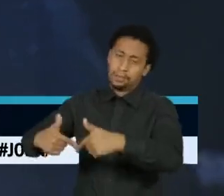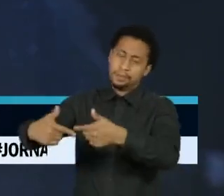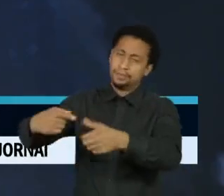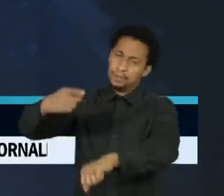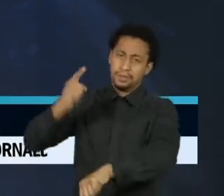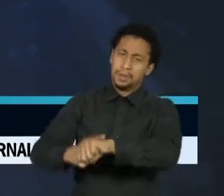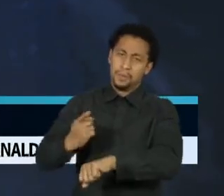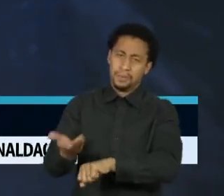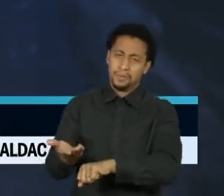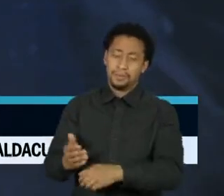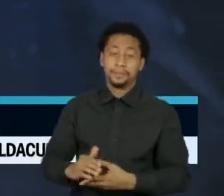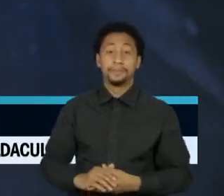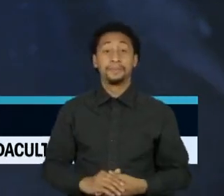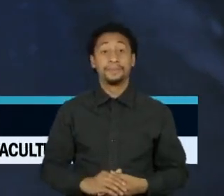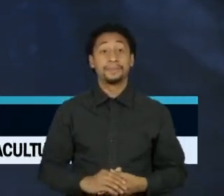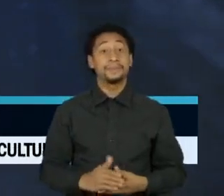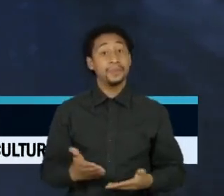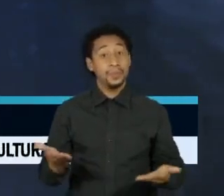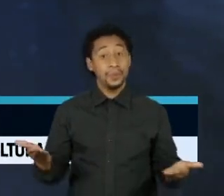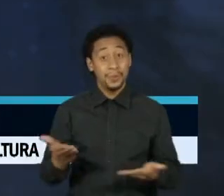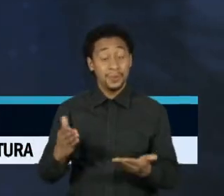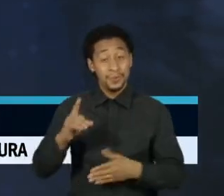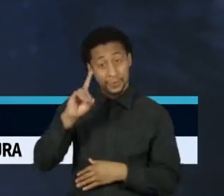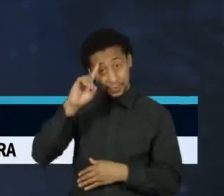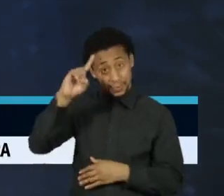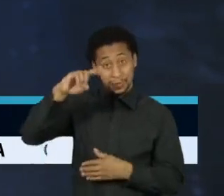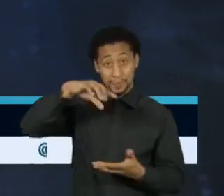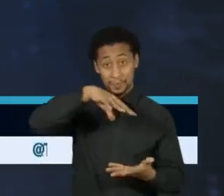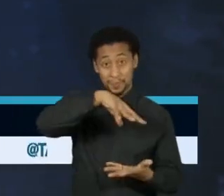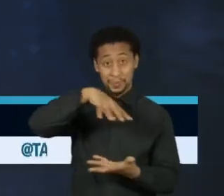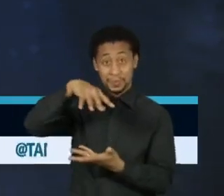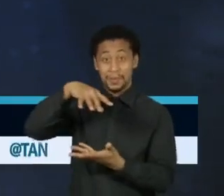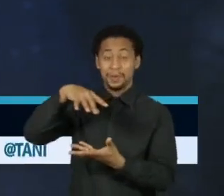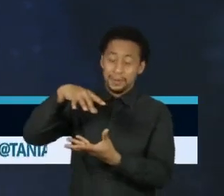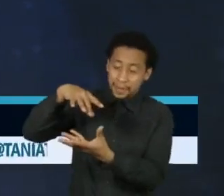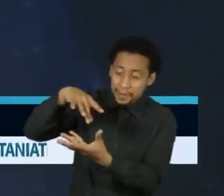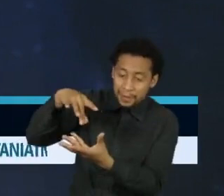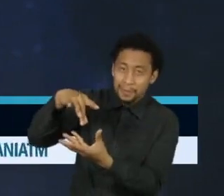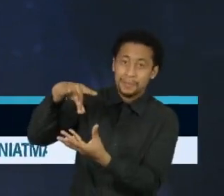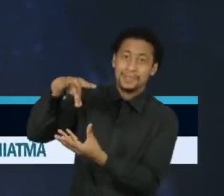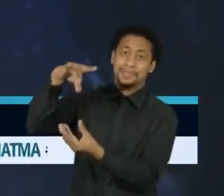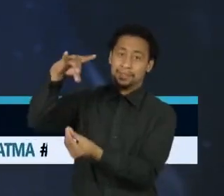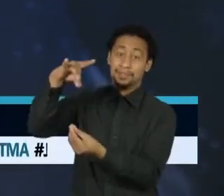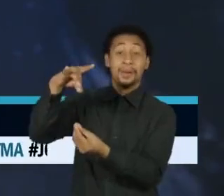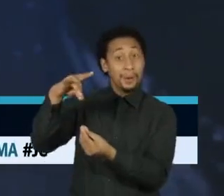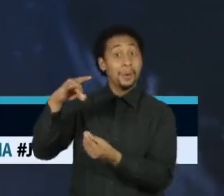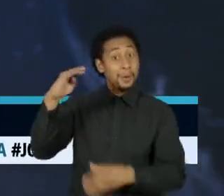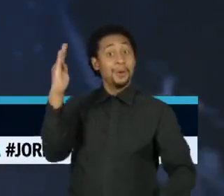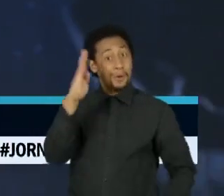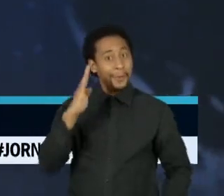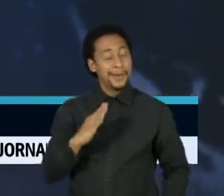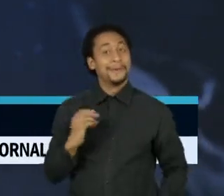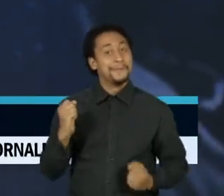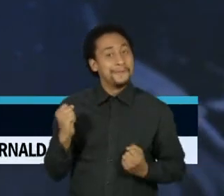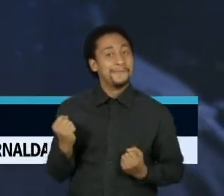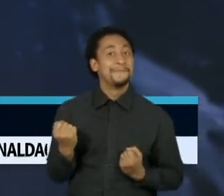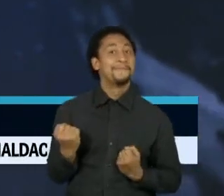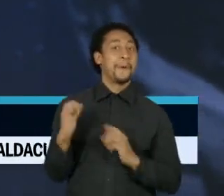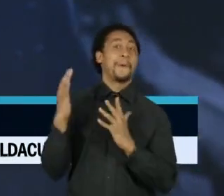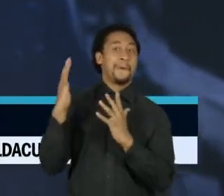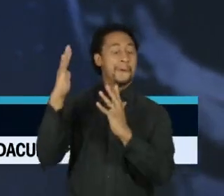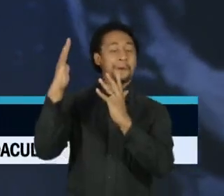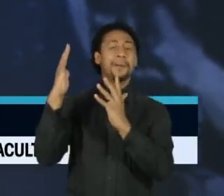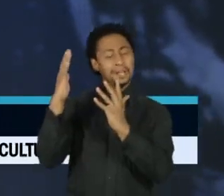E hoje, Dia Internacional da Democracia, o Brasil tem muito a comemorar, já que esse sistema mostrou